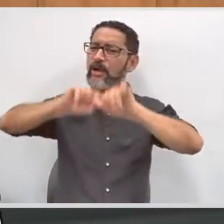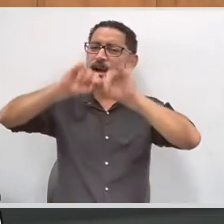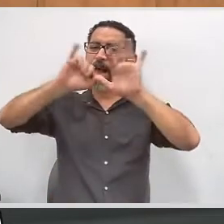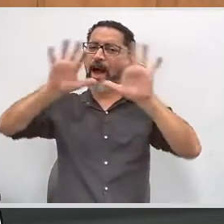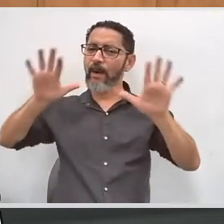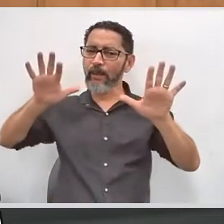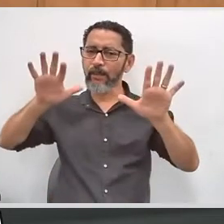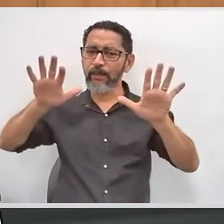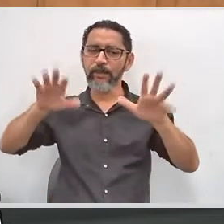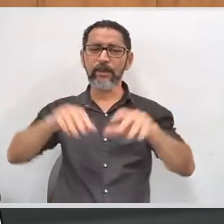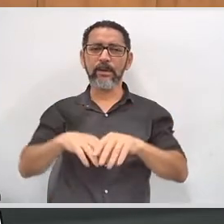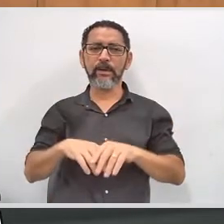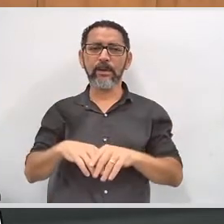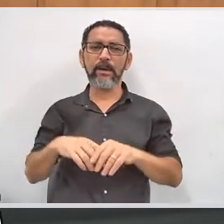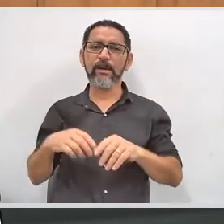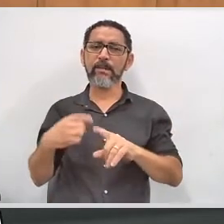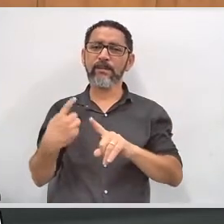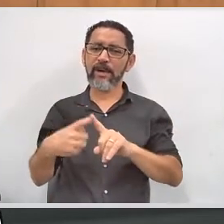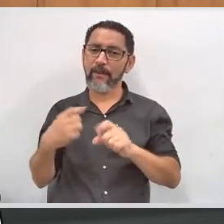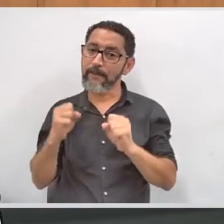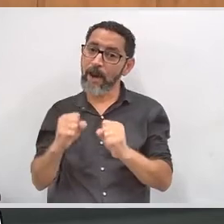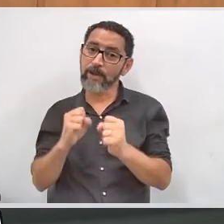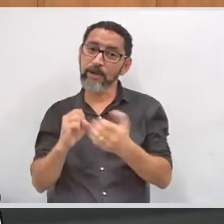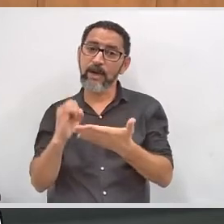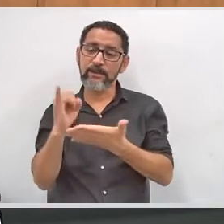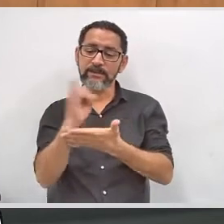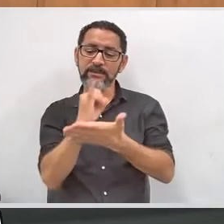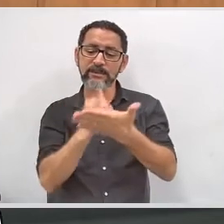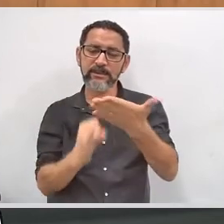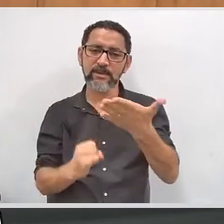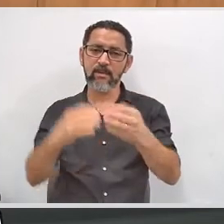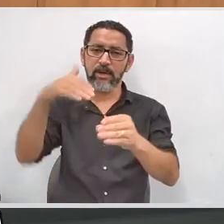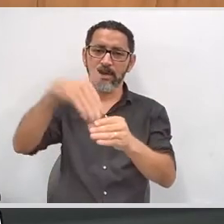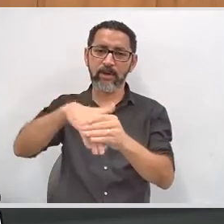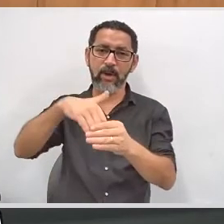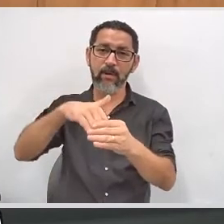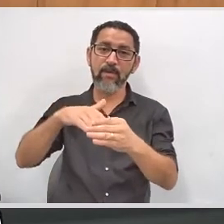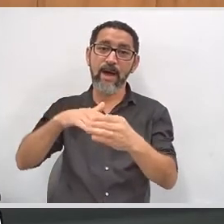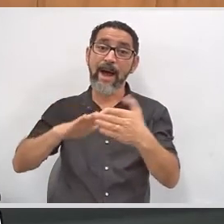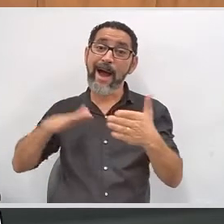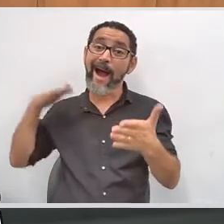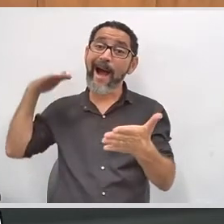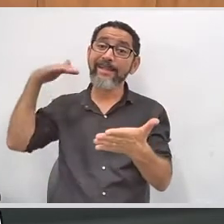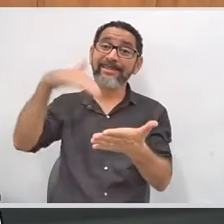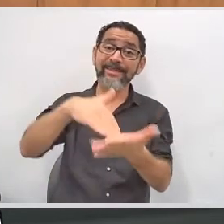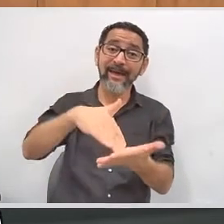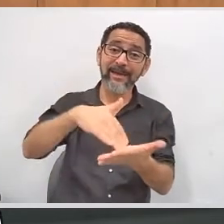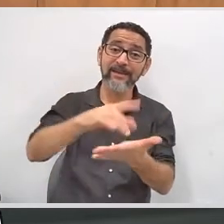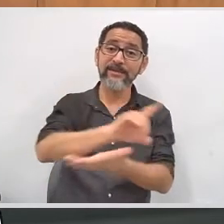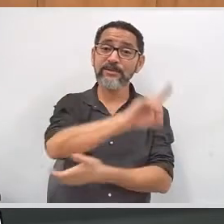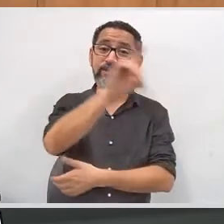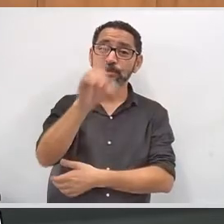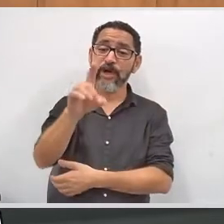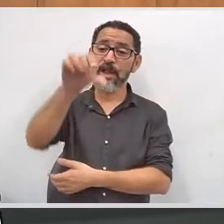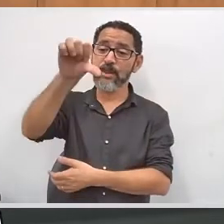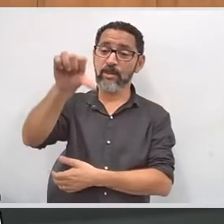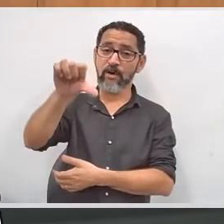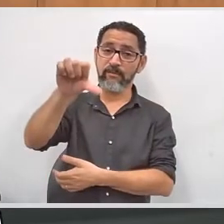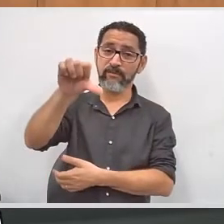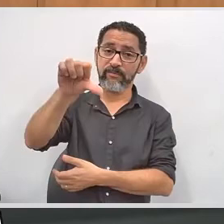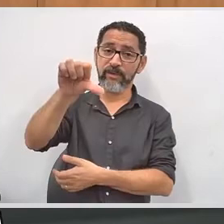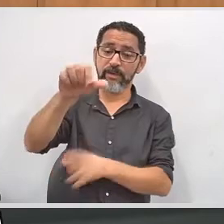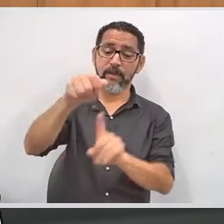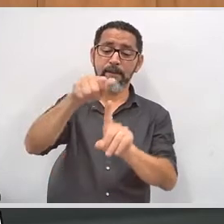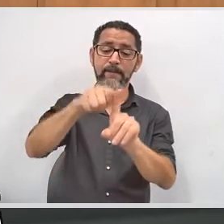mesmo nova inscrição eleitoral, ela terá que ser feita até o dia 9 de maio, data do fechamento do